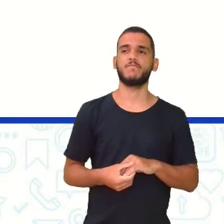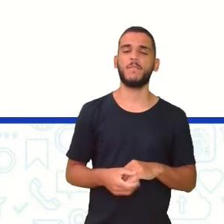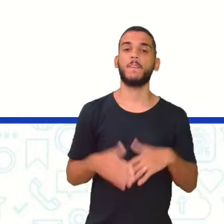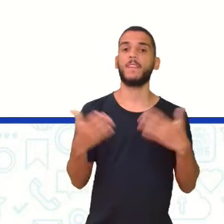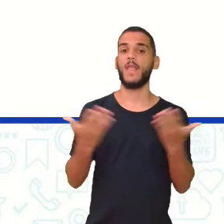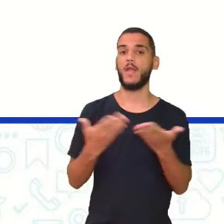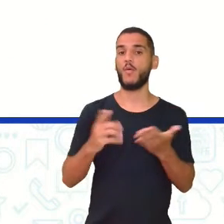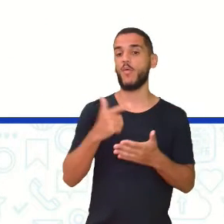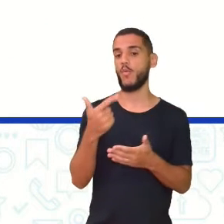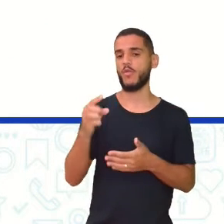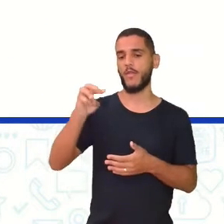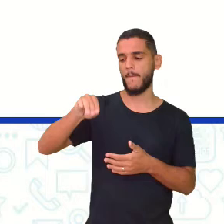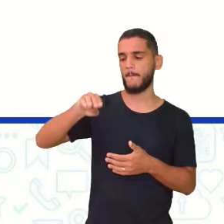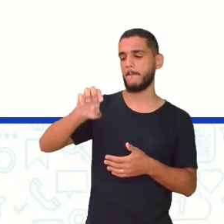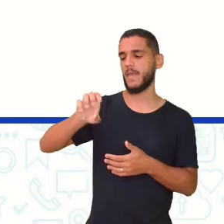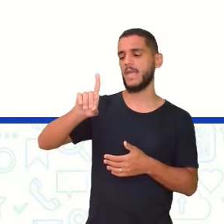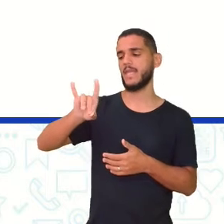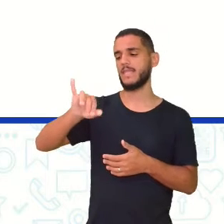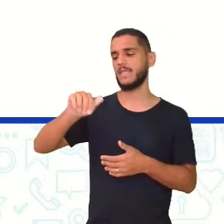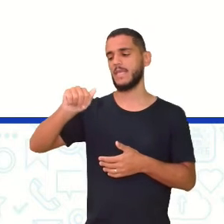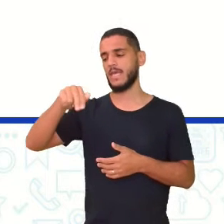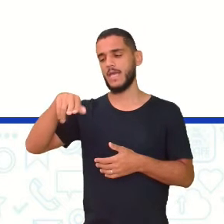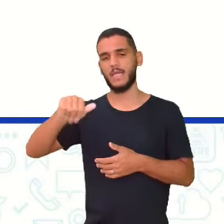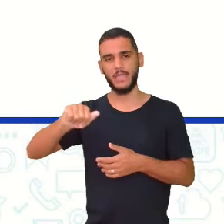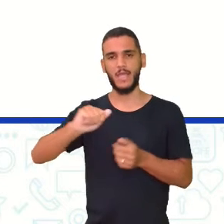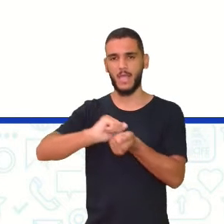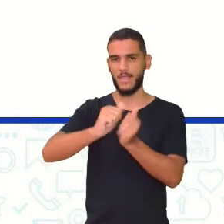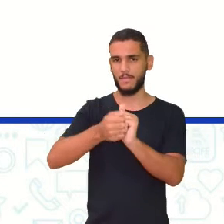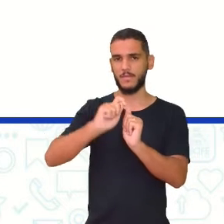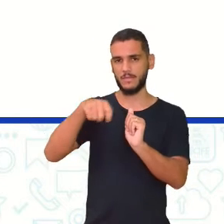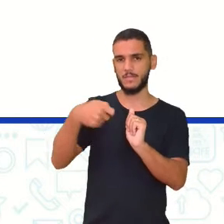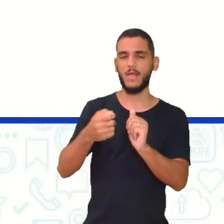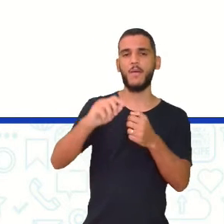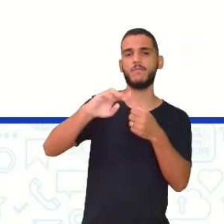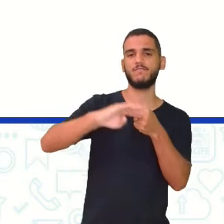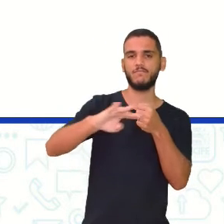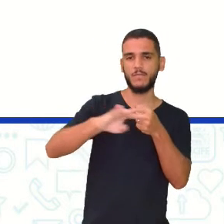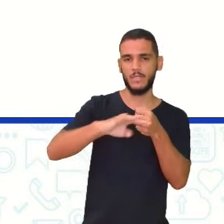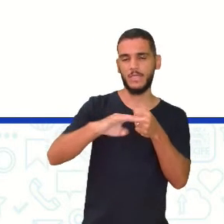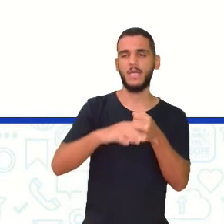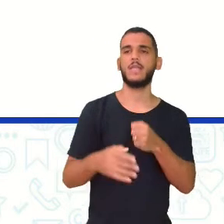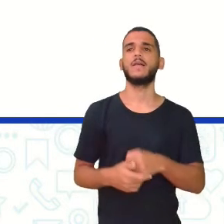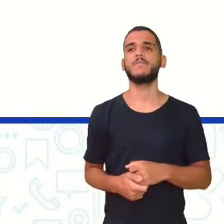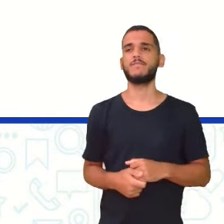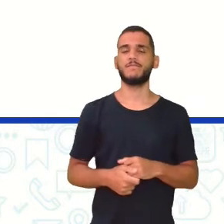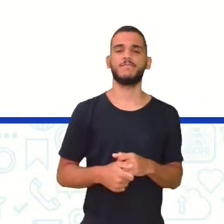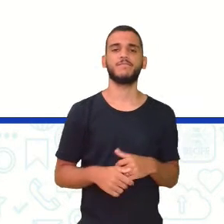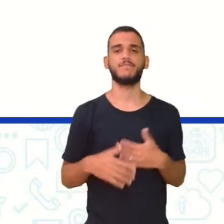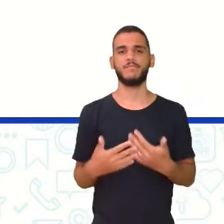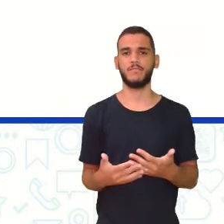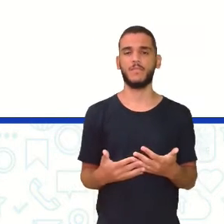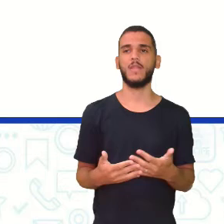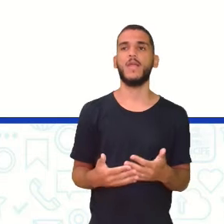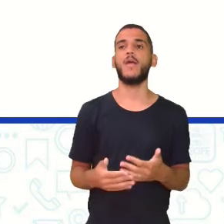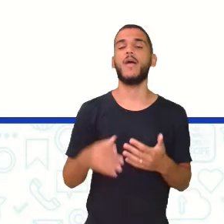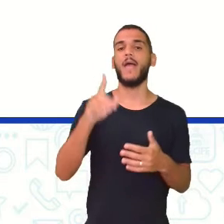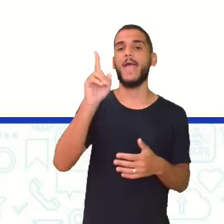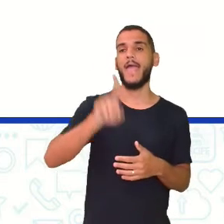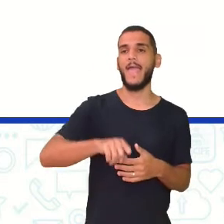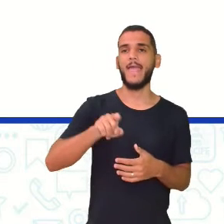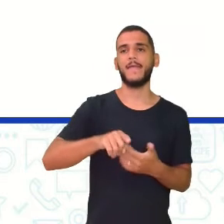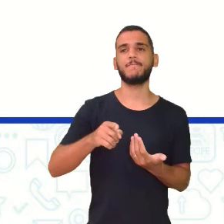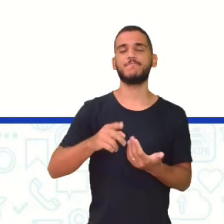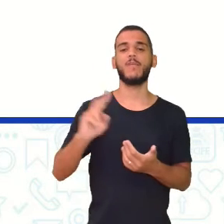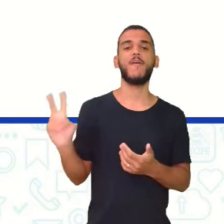agora Quando disse a vocês Que ia falar de mediana Por isso que eu botei em ordem Crescente É importante O valor que ocupa A posição central do rol